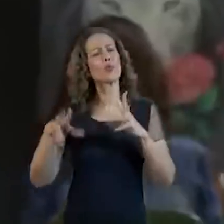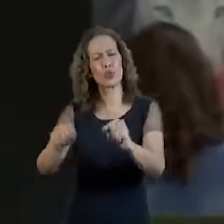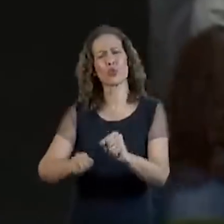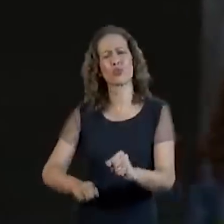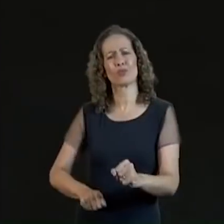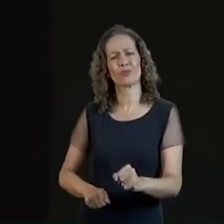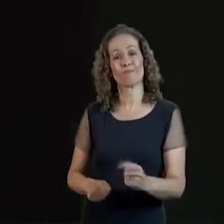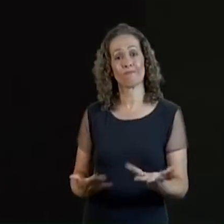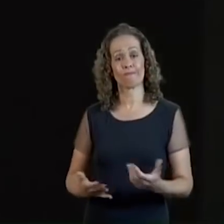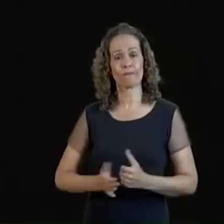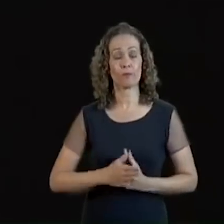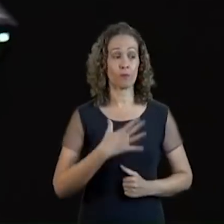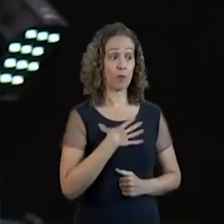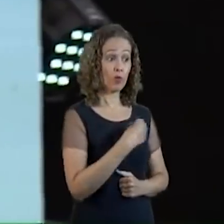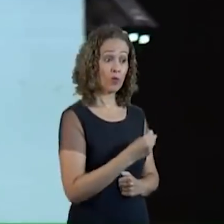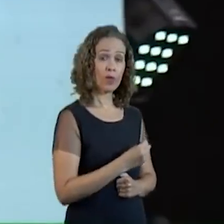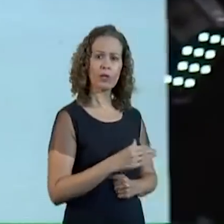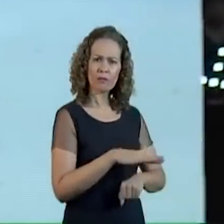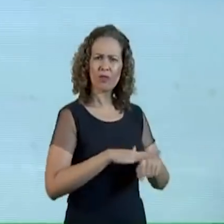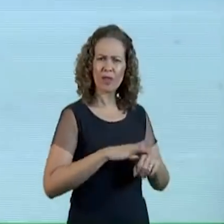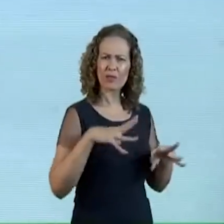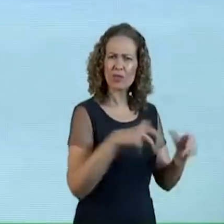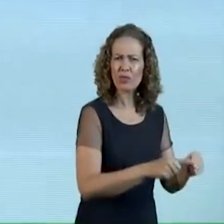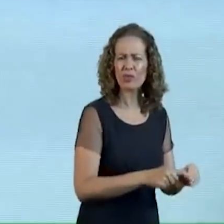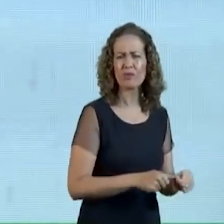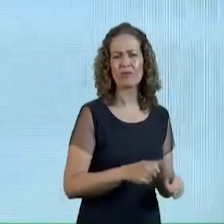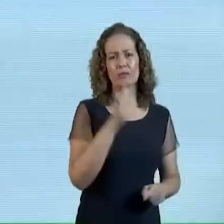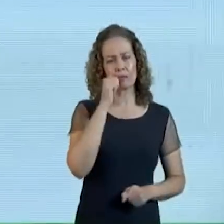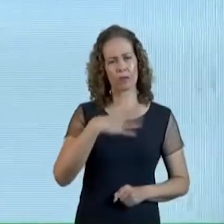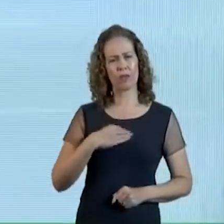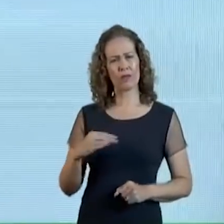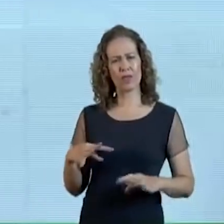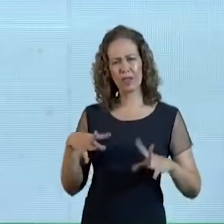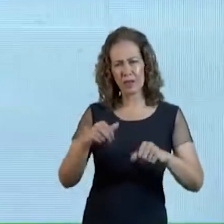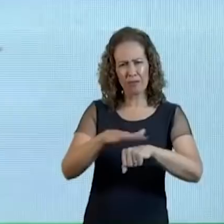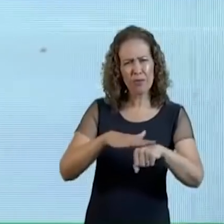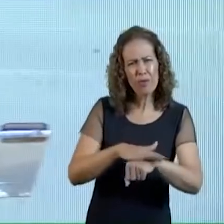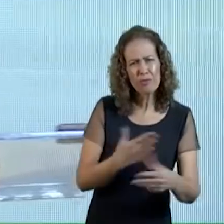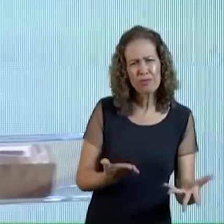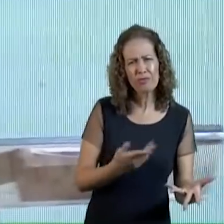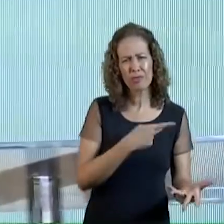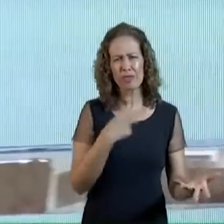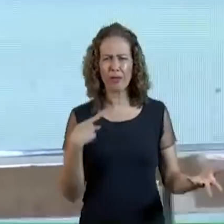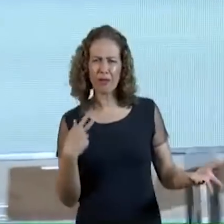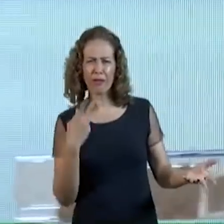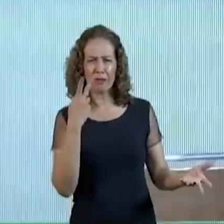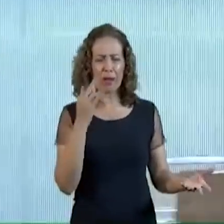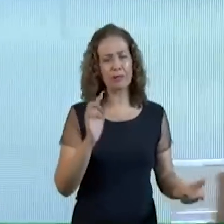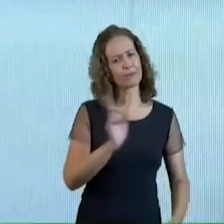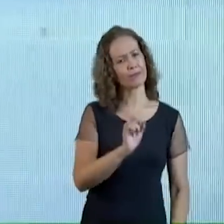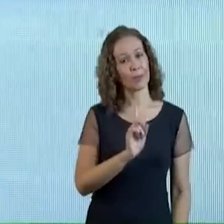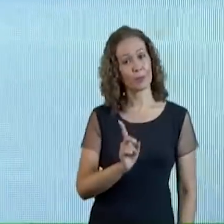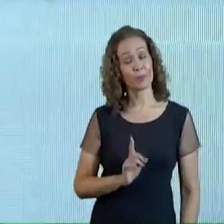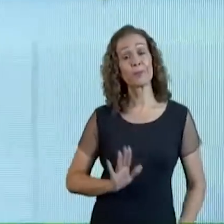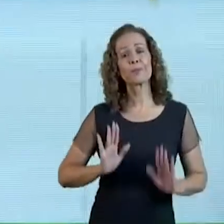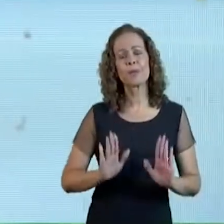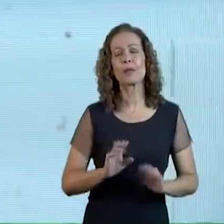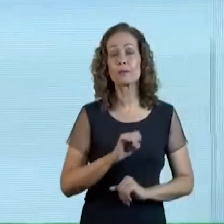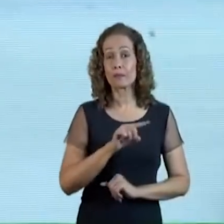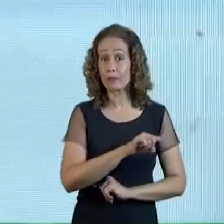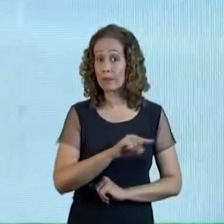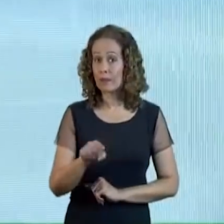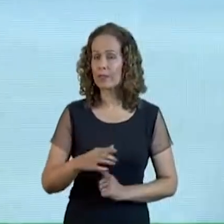Nem tudo eu converso Com meu filho Nem tudo eu converso Com a minha filha Nem tudo eu converso Com meu pastor Com meu pai Agora se você